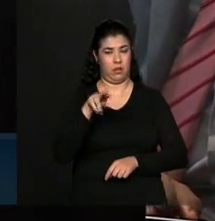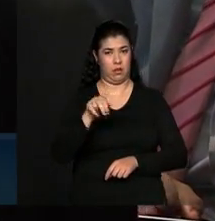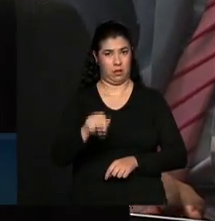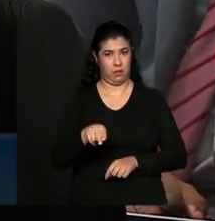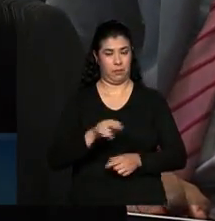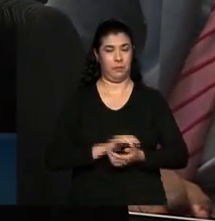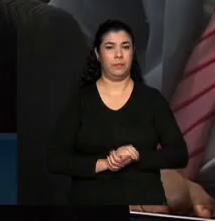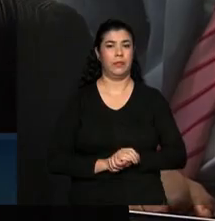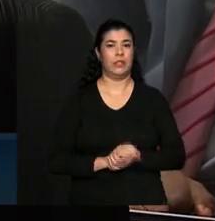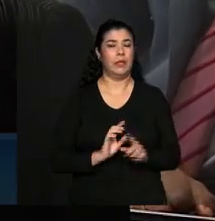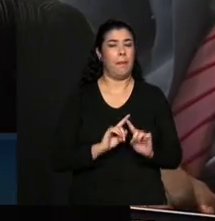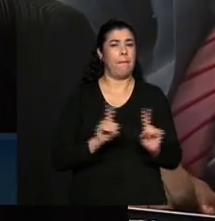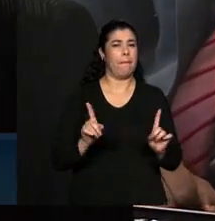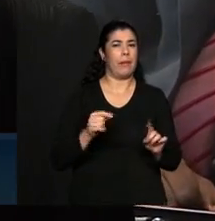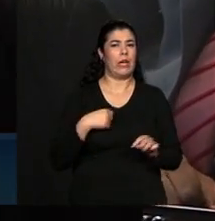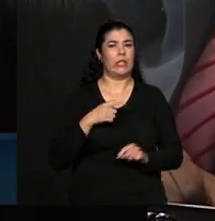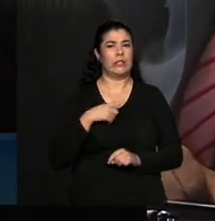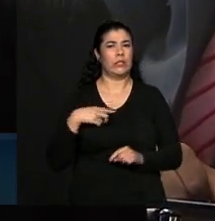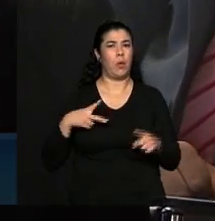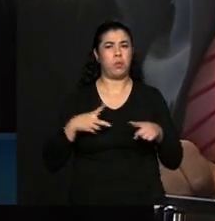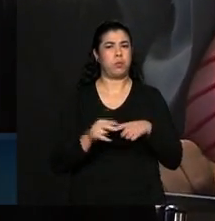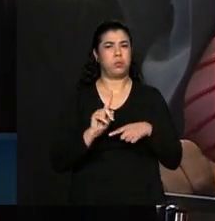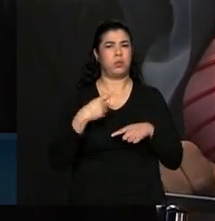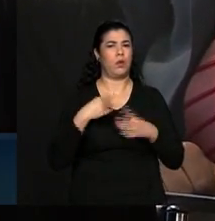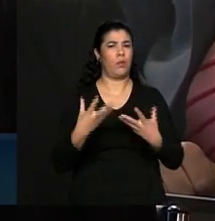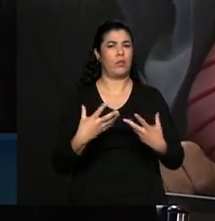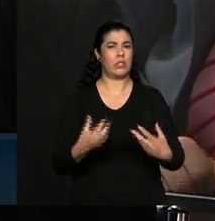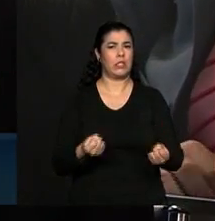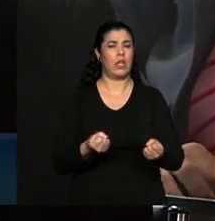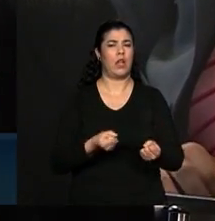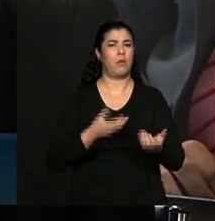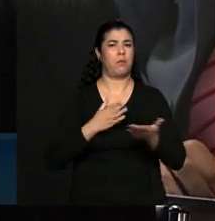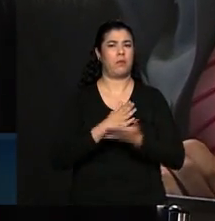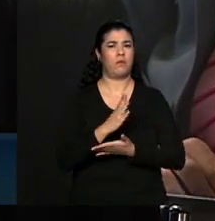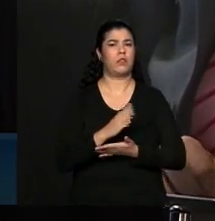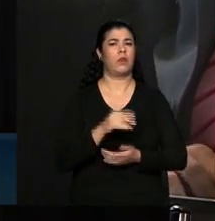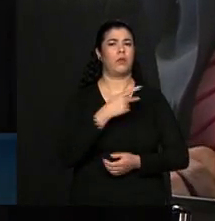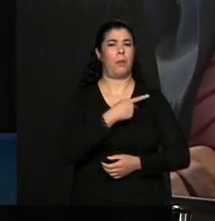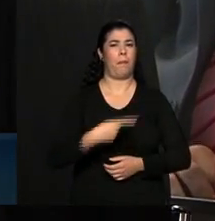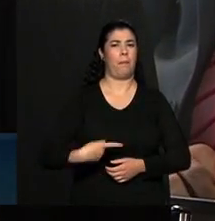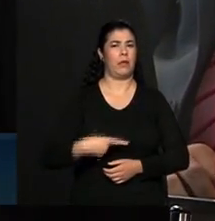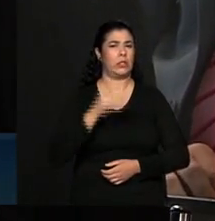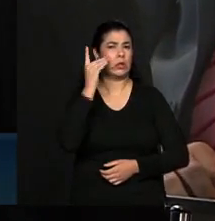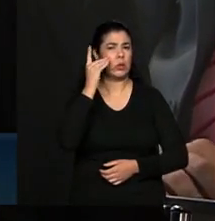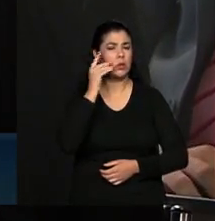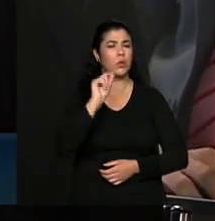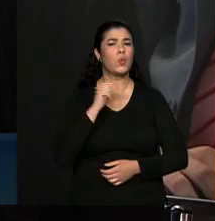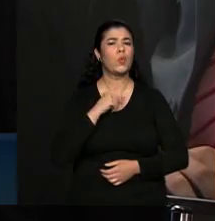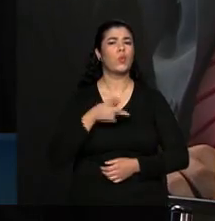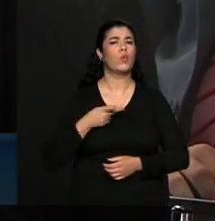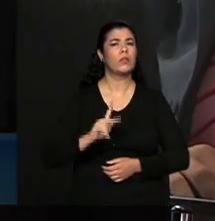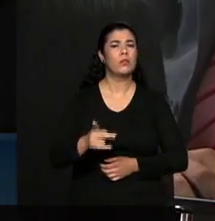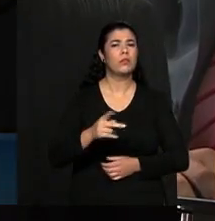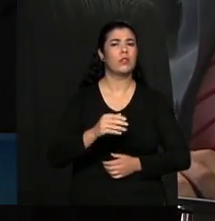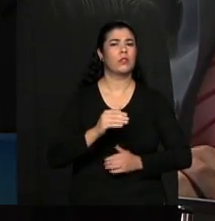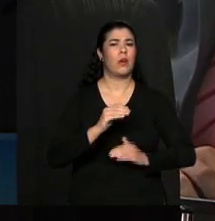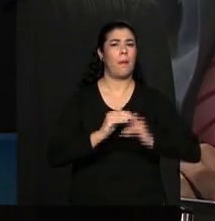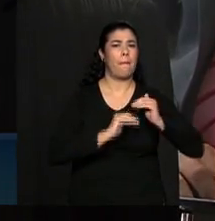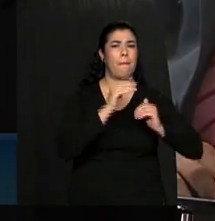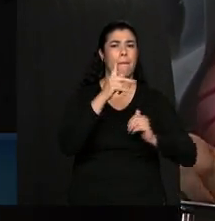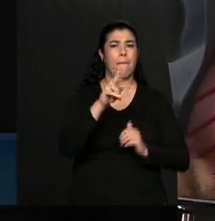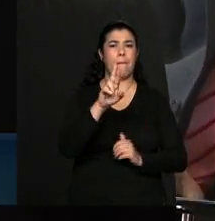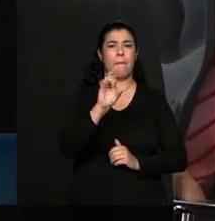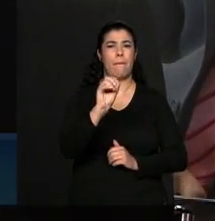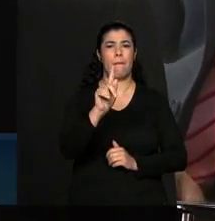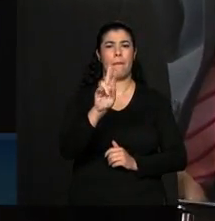Mas vai que eles vetem, derrubem o veto da presidente Dilma. O que acontece? O que fica valendo? É a progressiva? É só o fator?